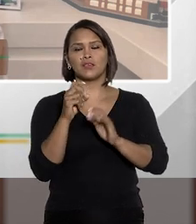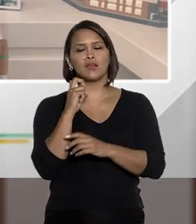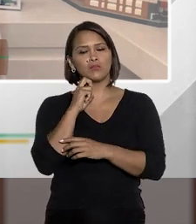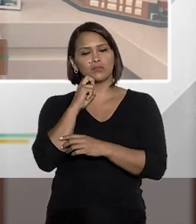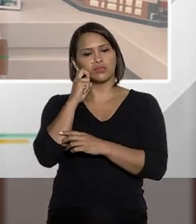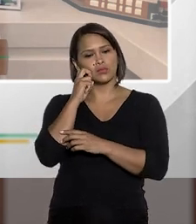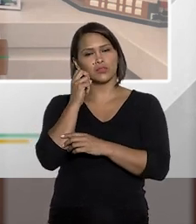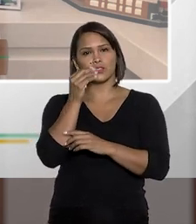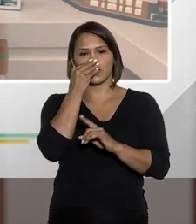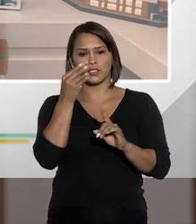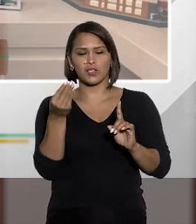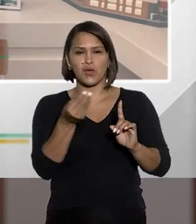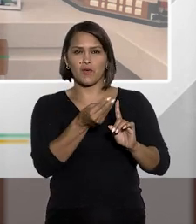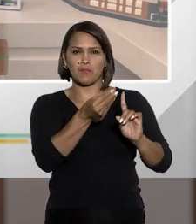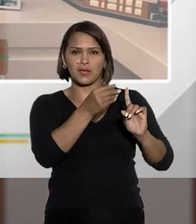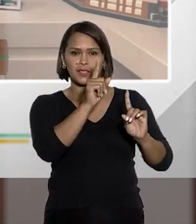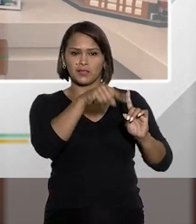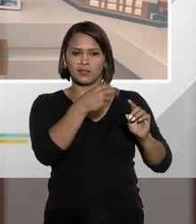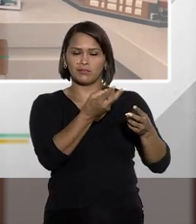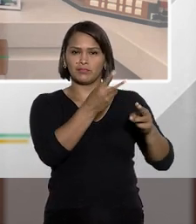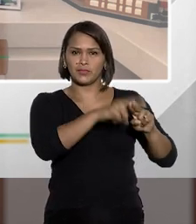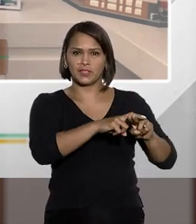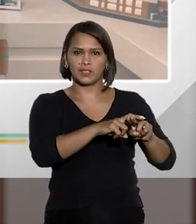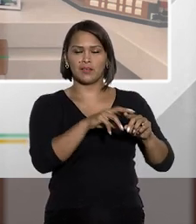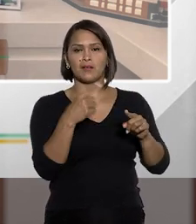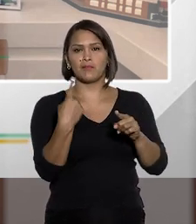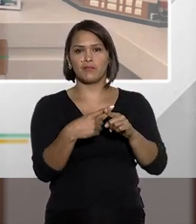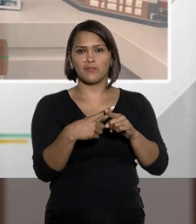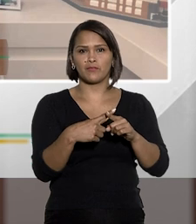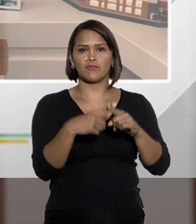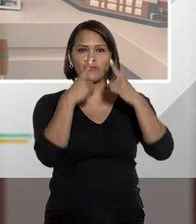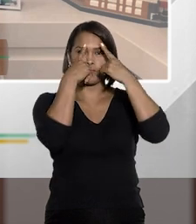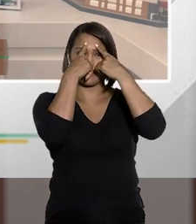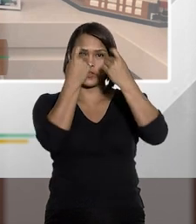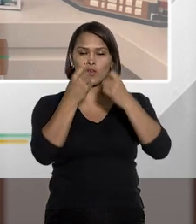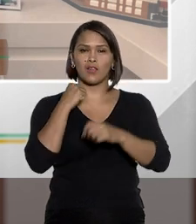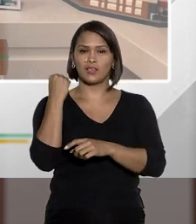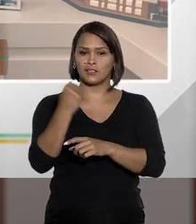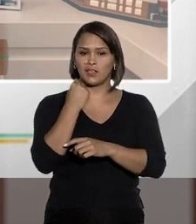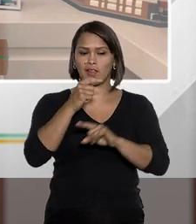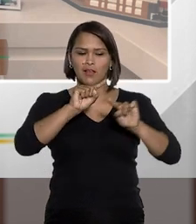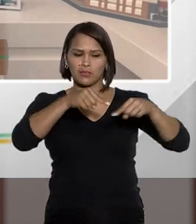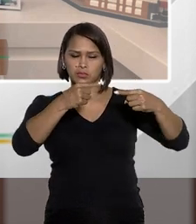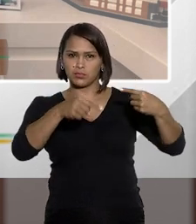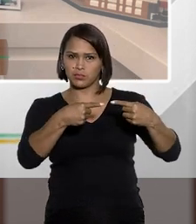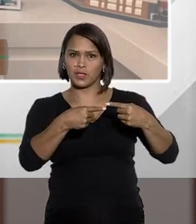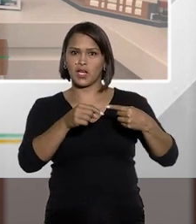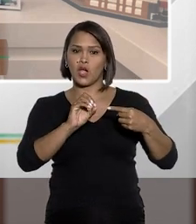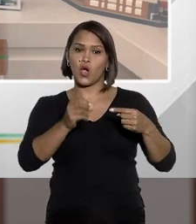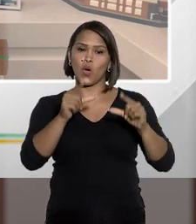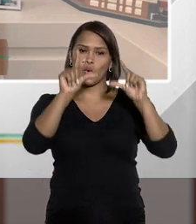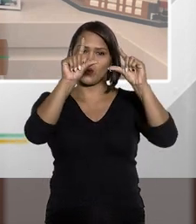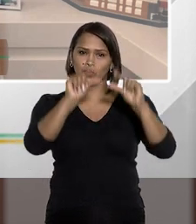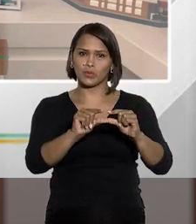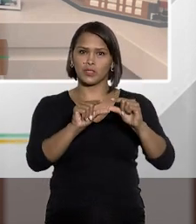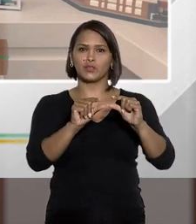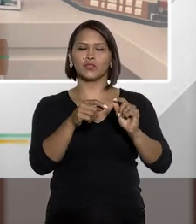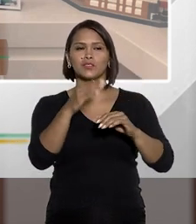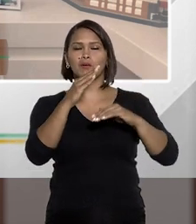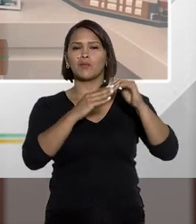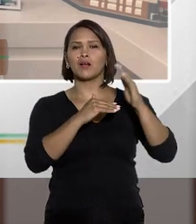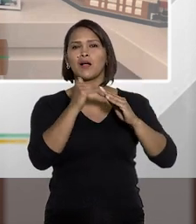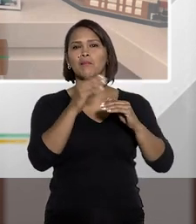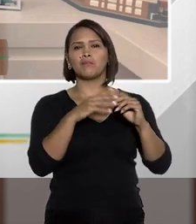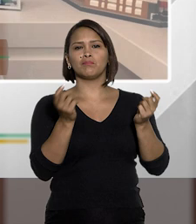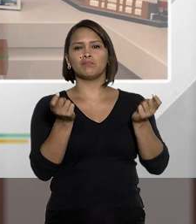que é constranger o preso ou o detento mediante violência grave ameaça ou redução